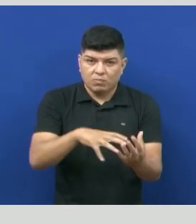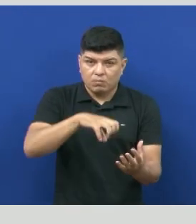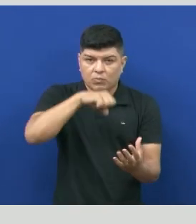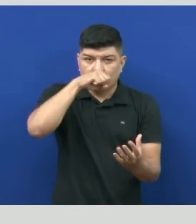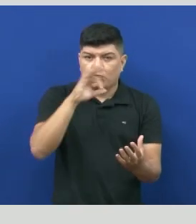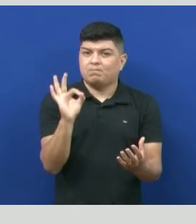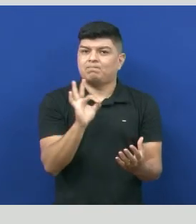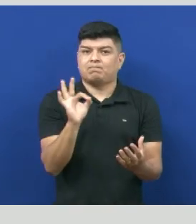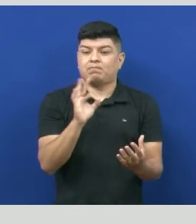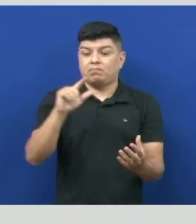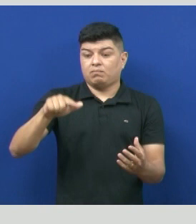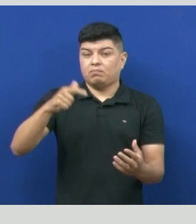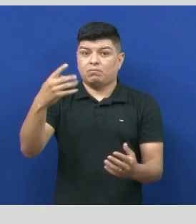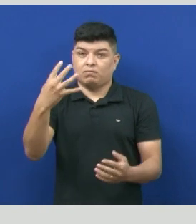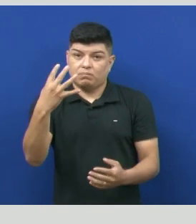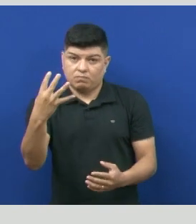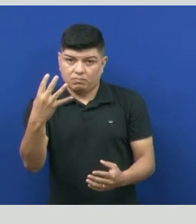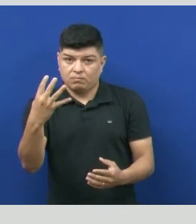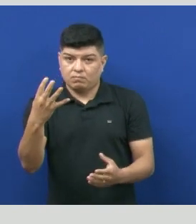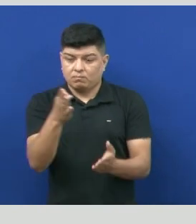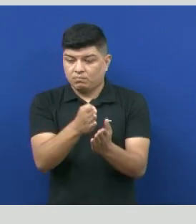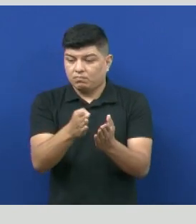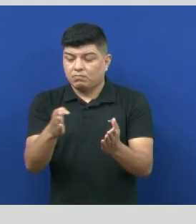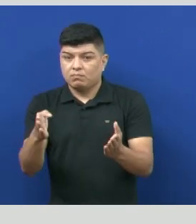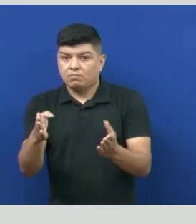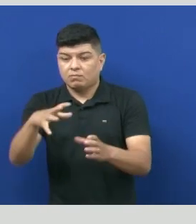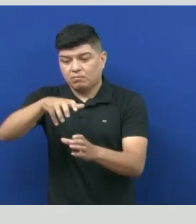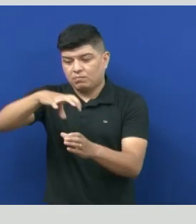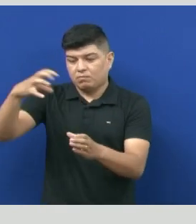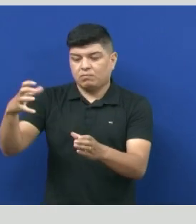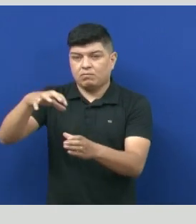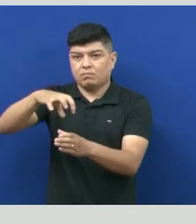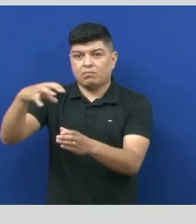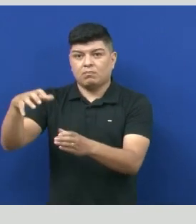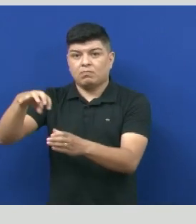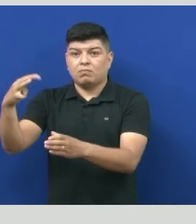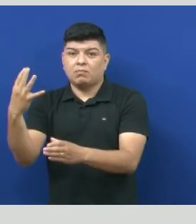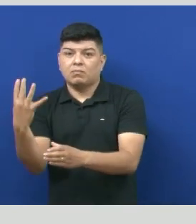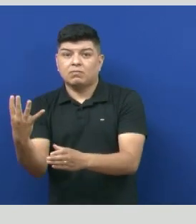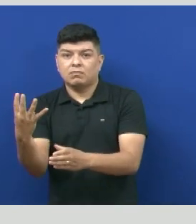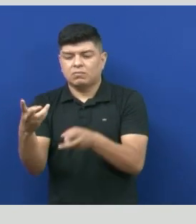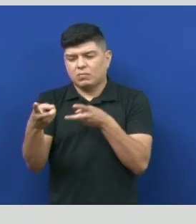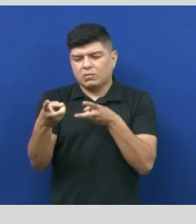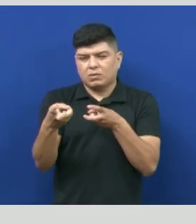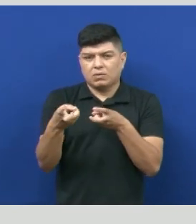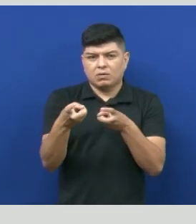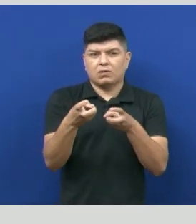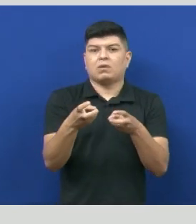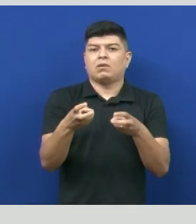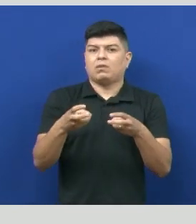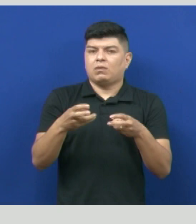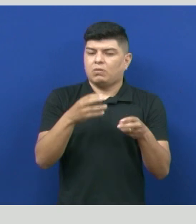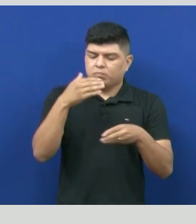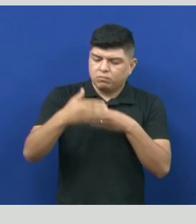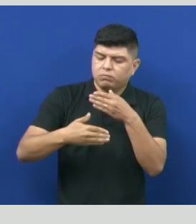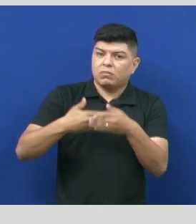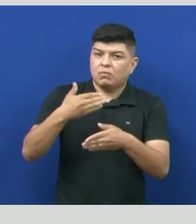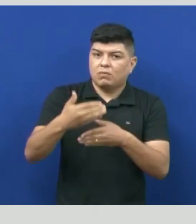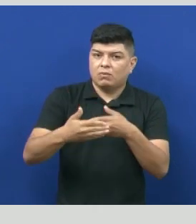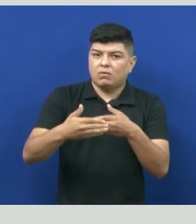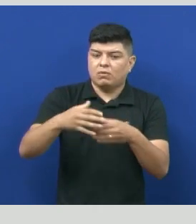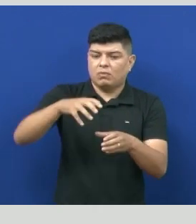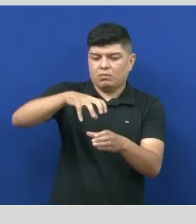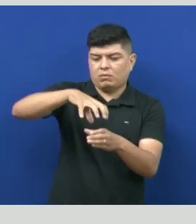não entrasse e os outros quatro, a outra metade, ele deixou aberto. E ele percebeu que com o passar do tempo, o frasco